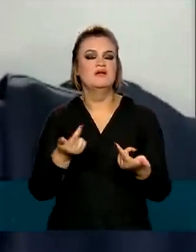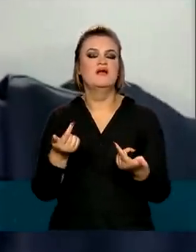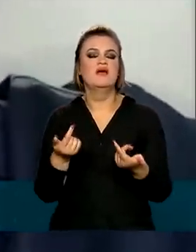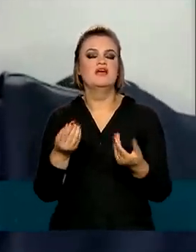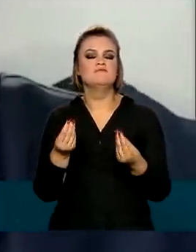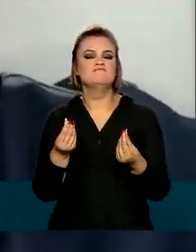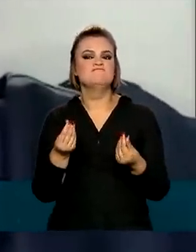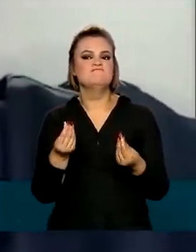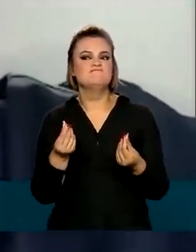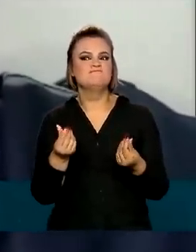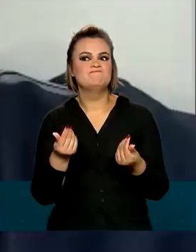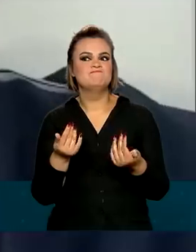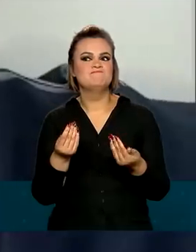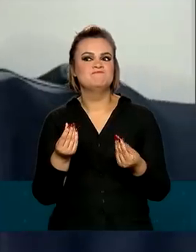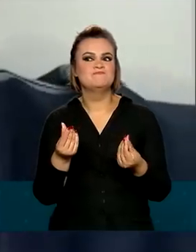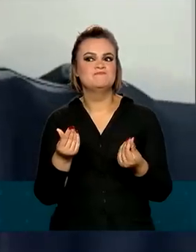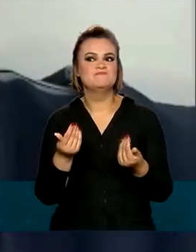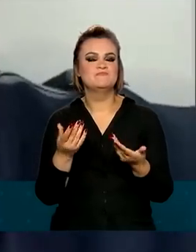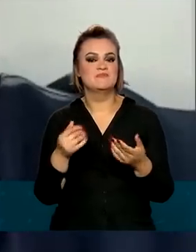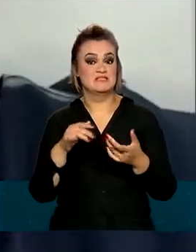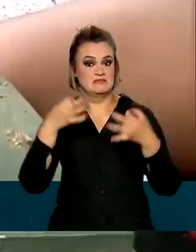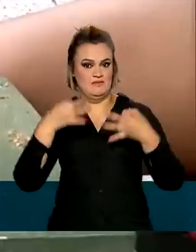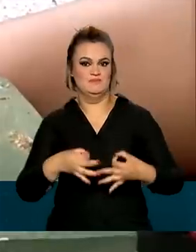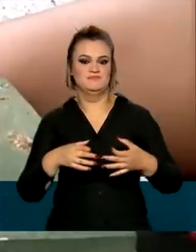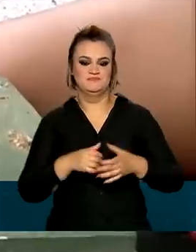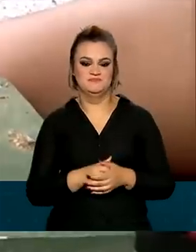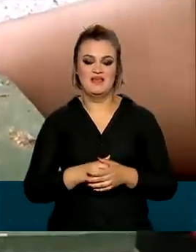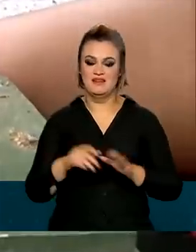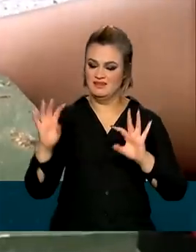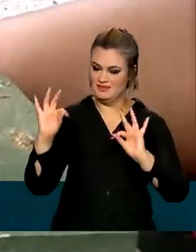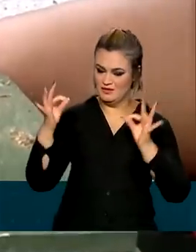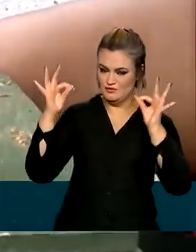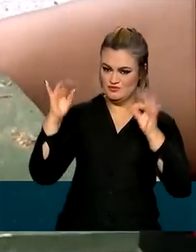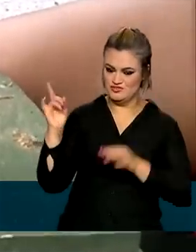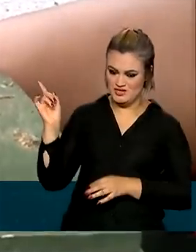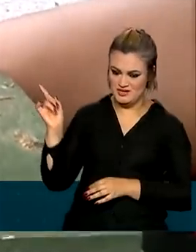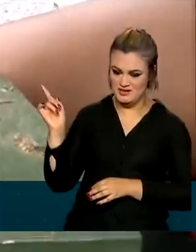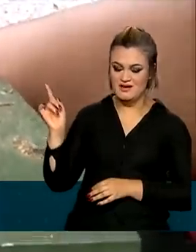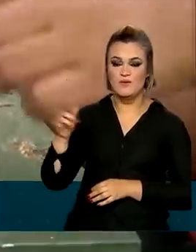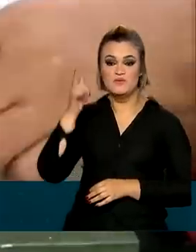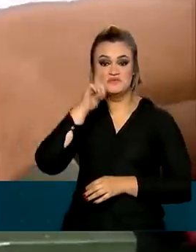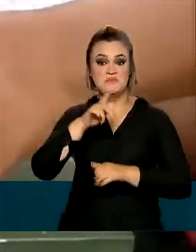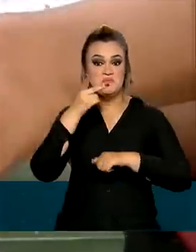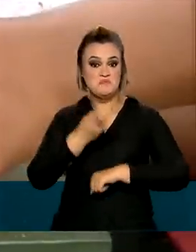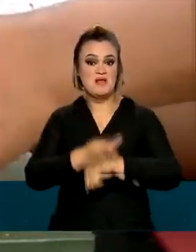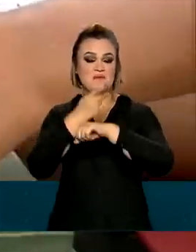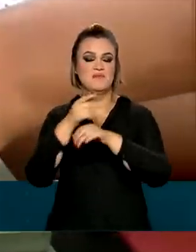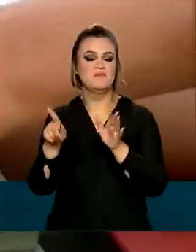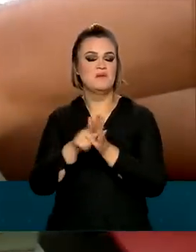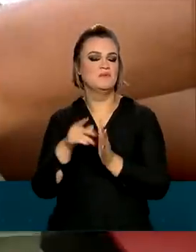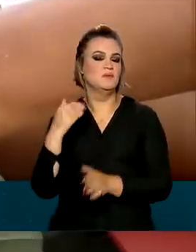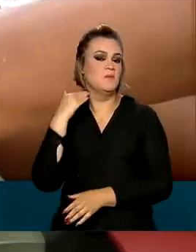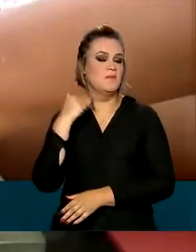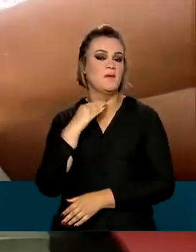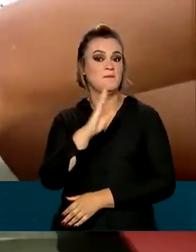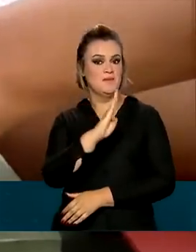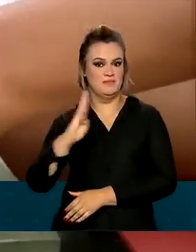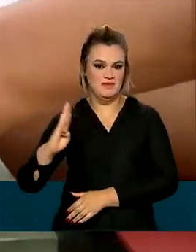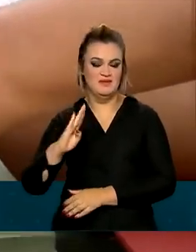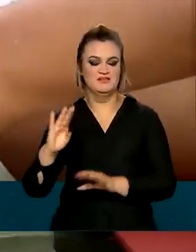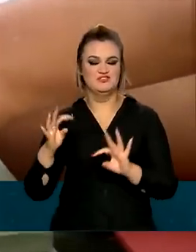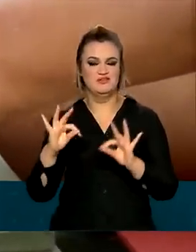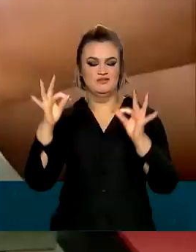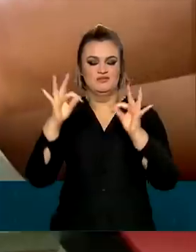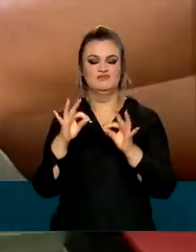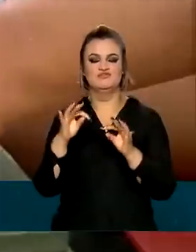adequada. A tecnologia recebeu o prêmio Fundação Banco do Brasil de Tecnologia